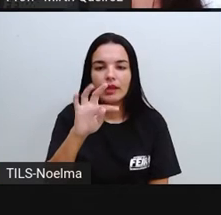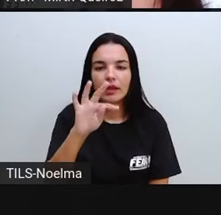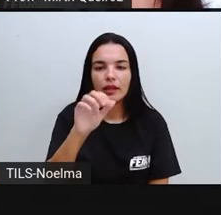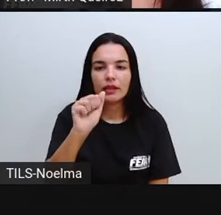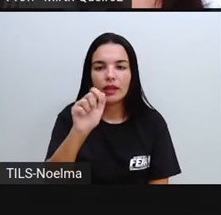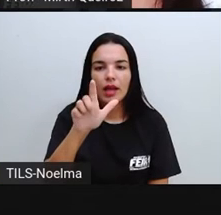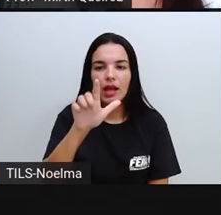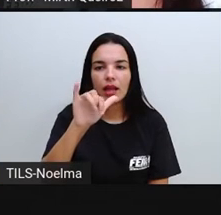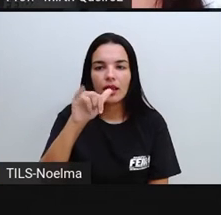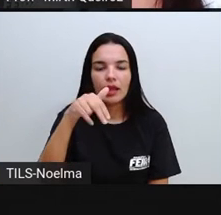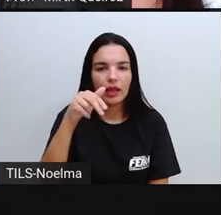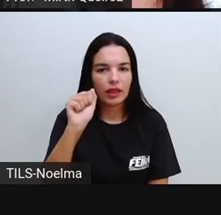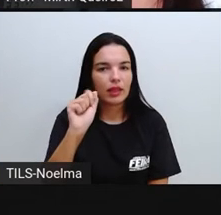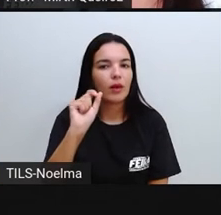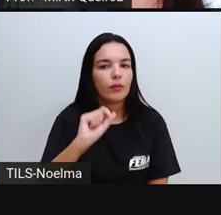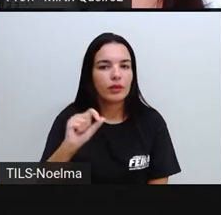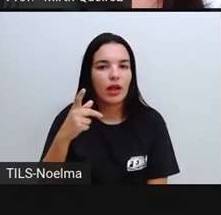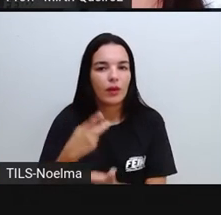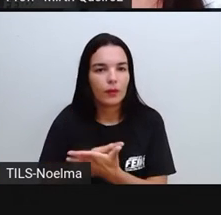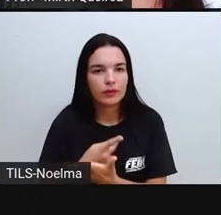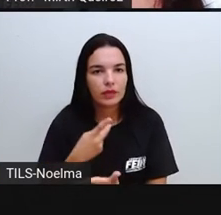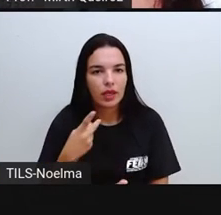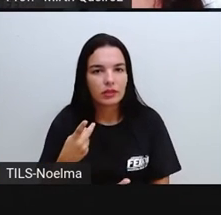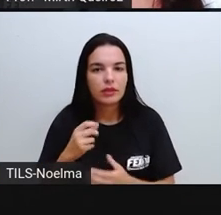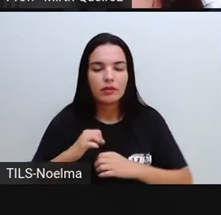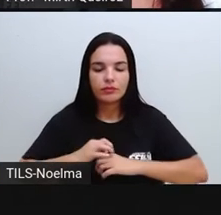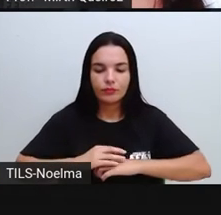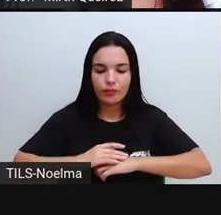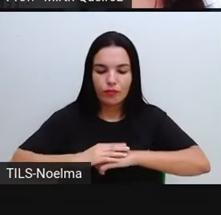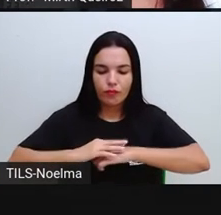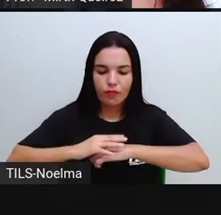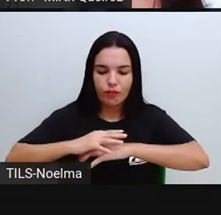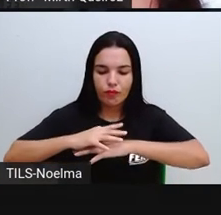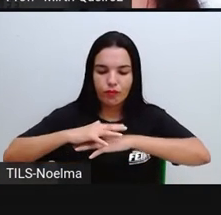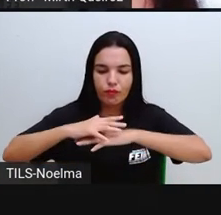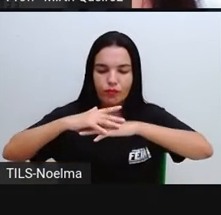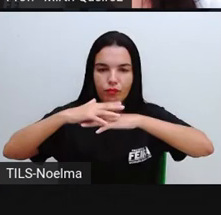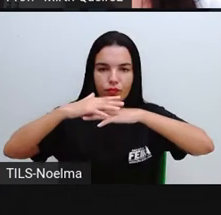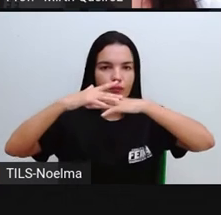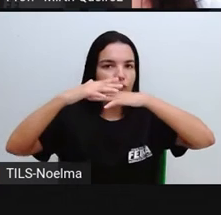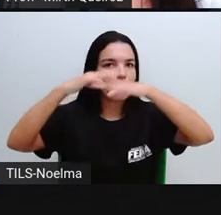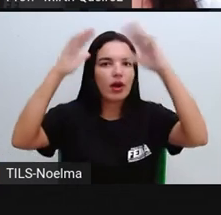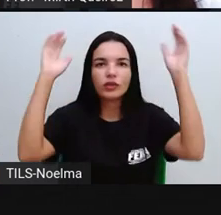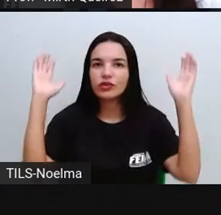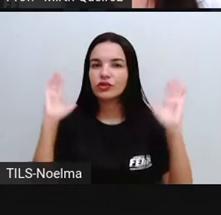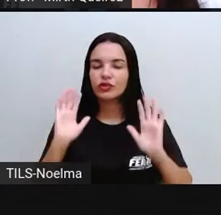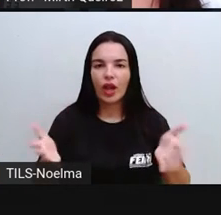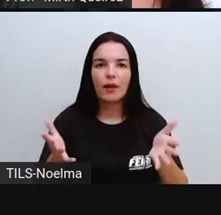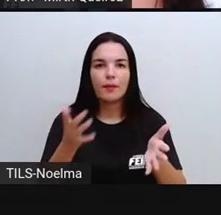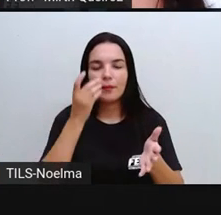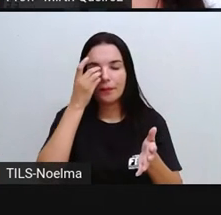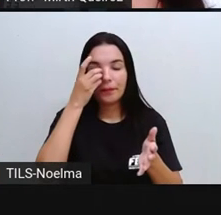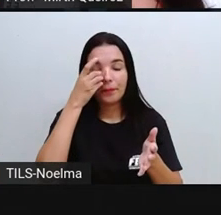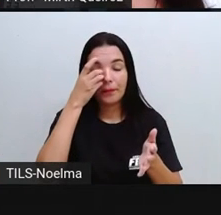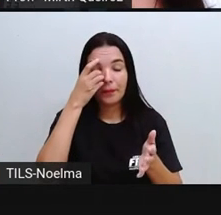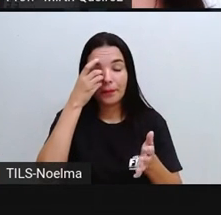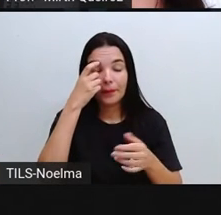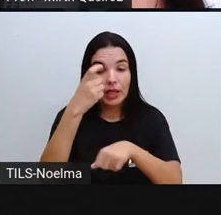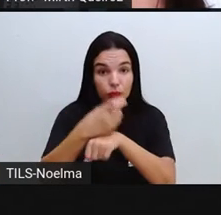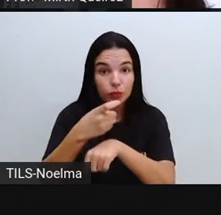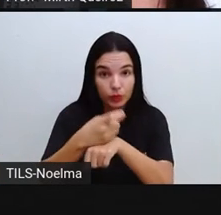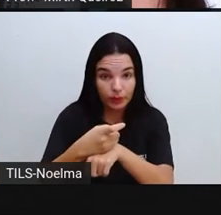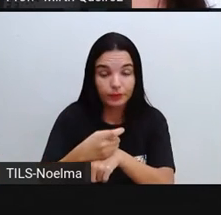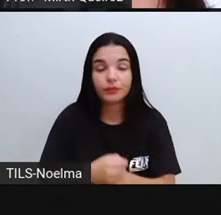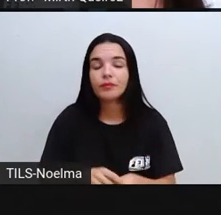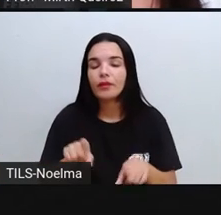certo? A naftalina, ela evapora, ela não vai do líquido para o gasoso, não. Ela é sólida